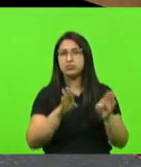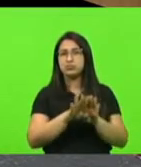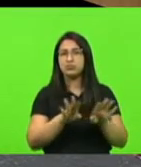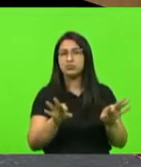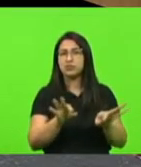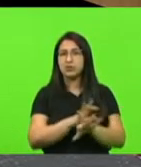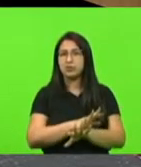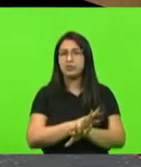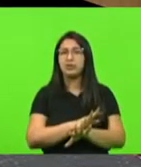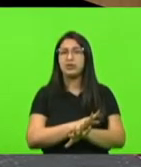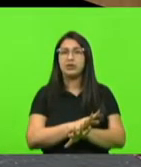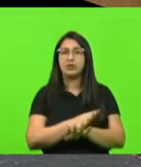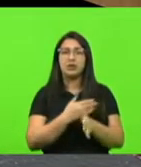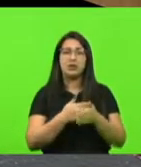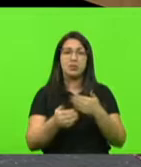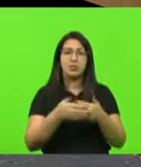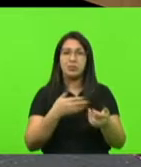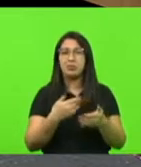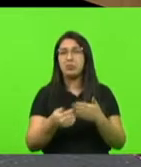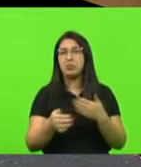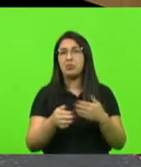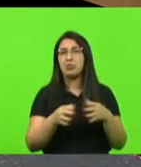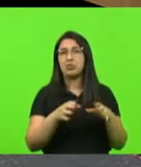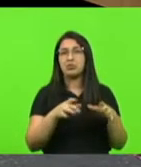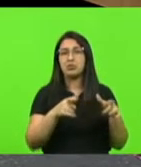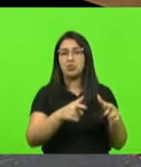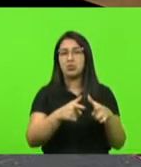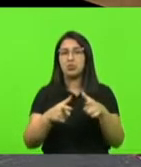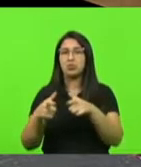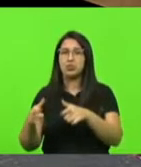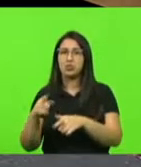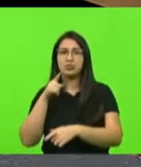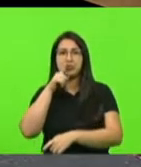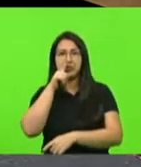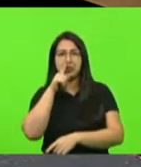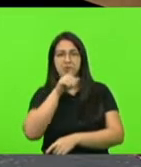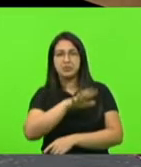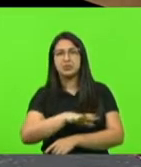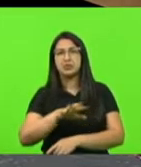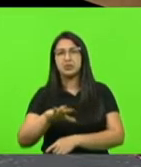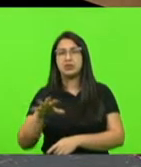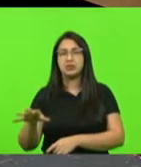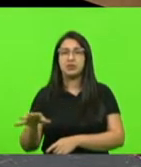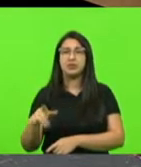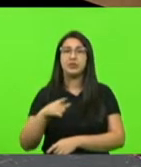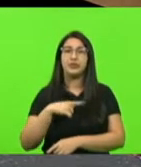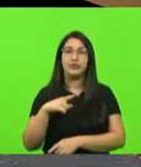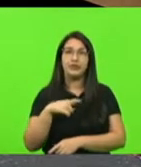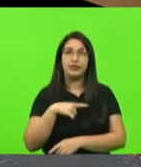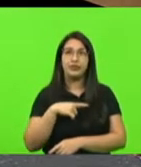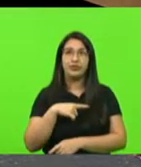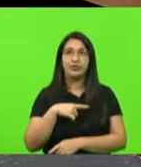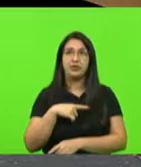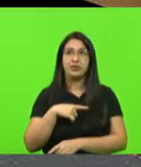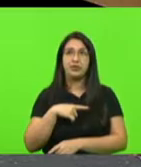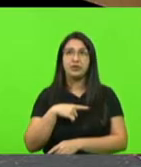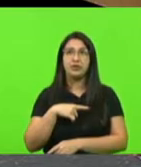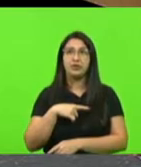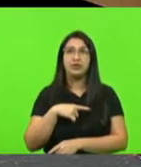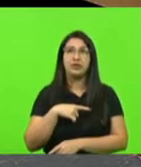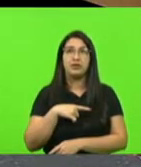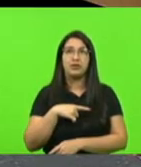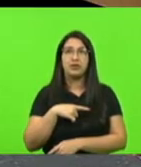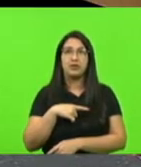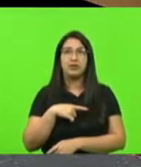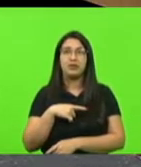interrupção independentemente de qualquer classificação de risco da região. onde se realizam, estando